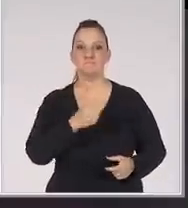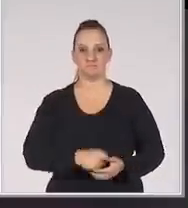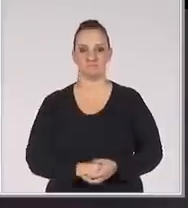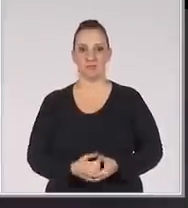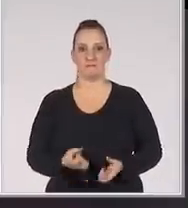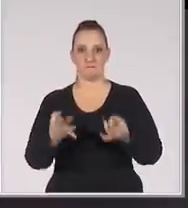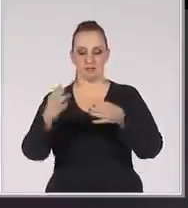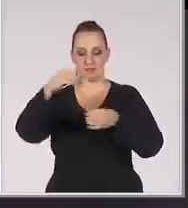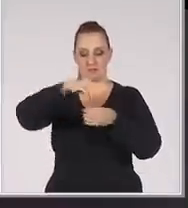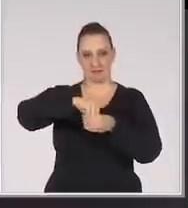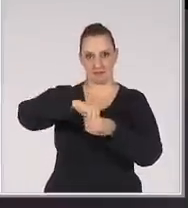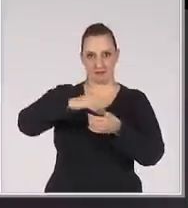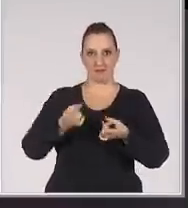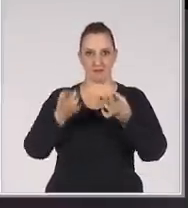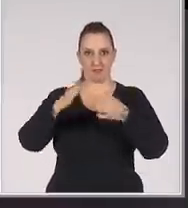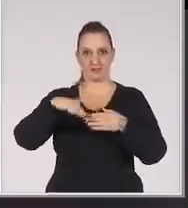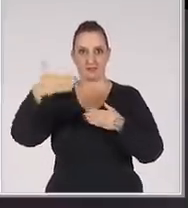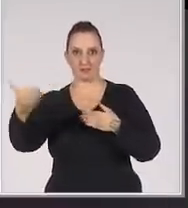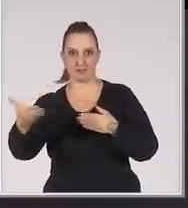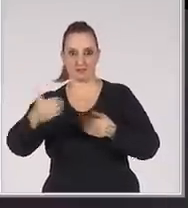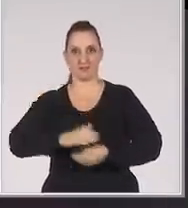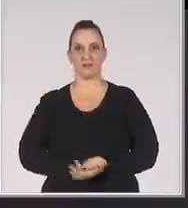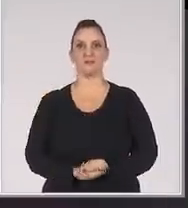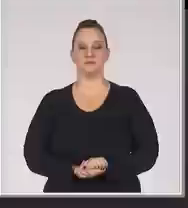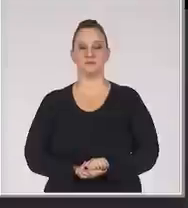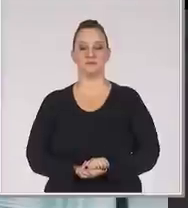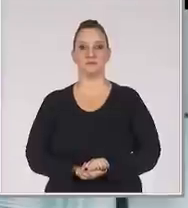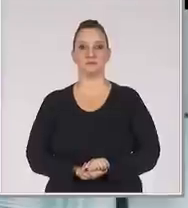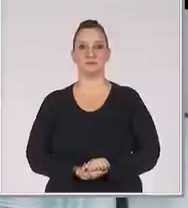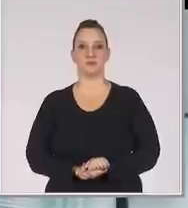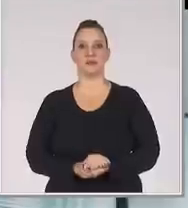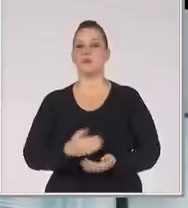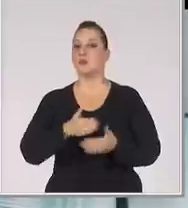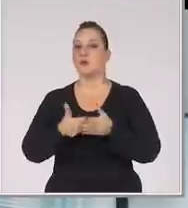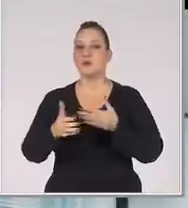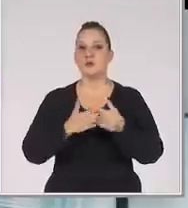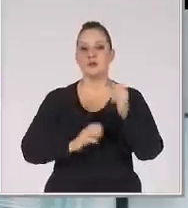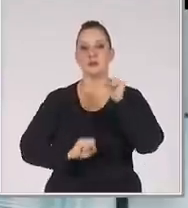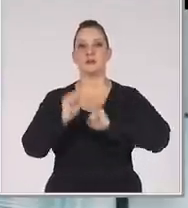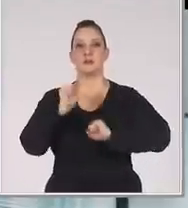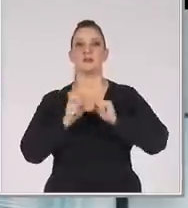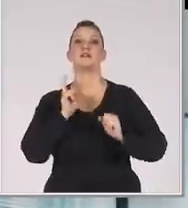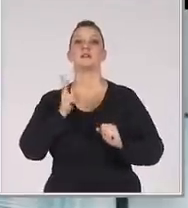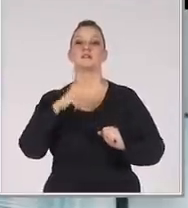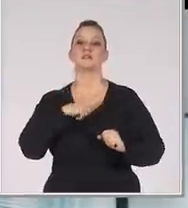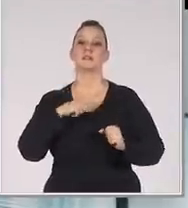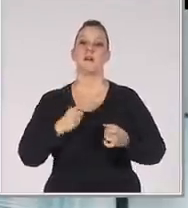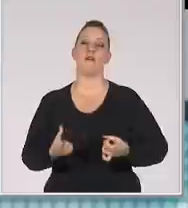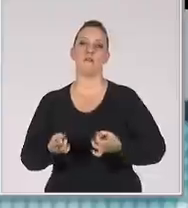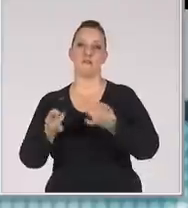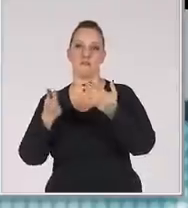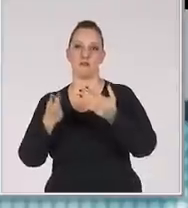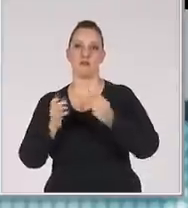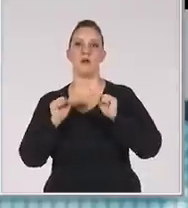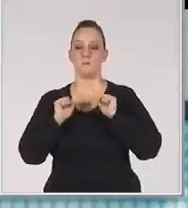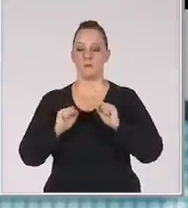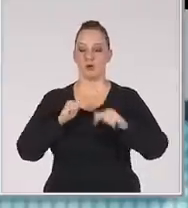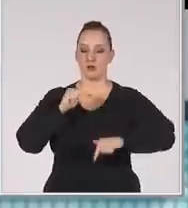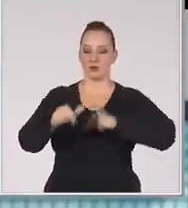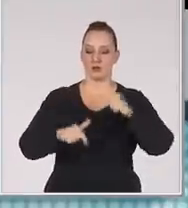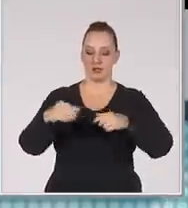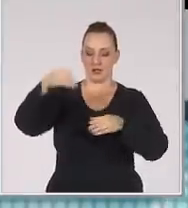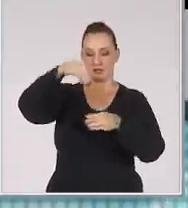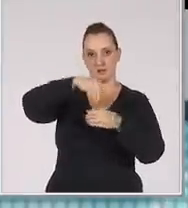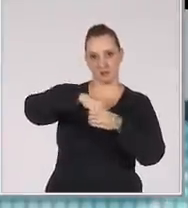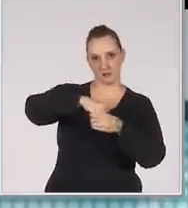Vendas internas e externas Em qualquer empresa, sempre existe um vendedor Que pode atuar em